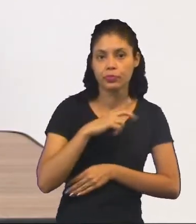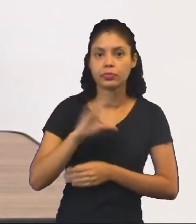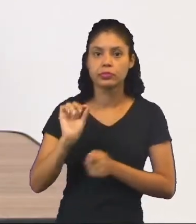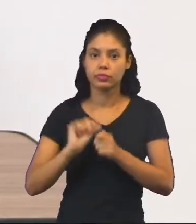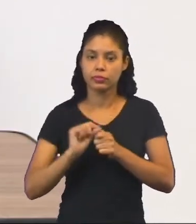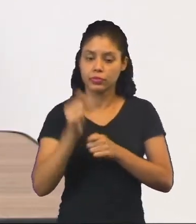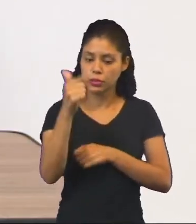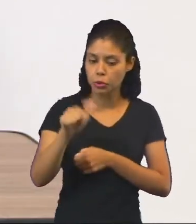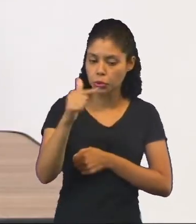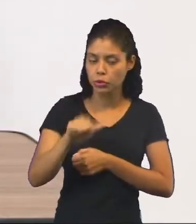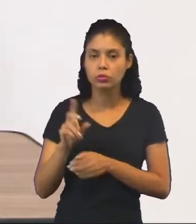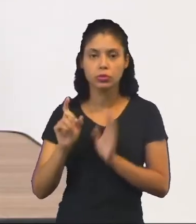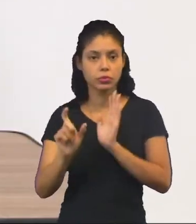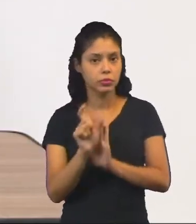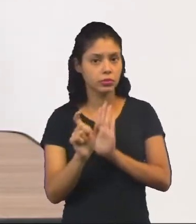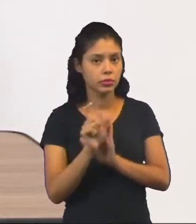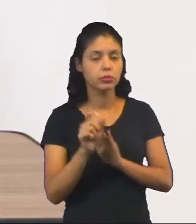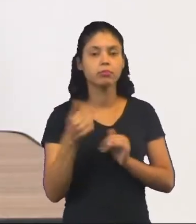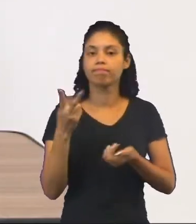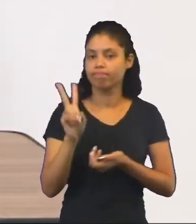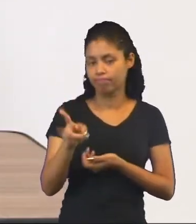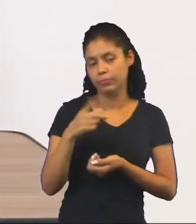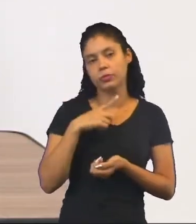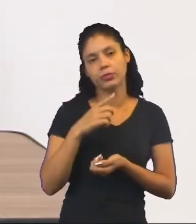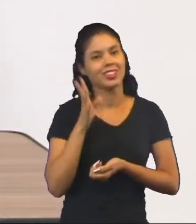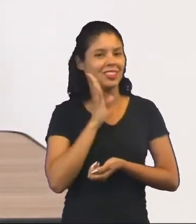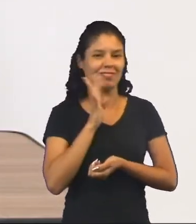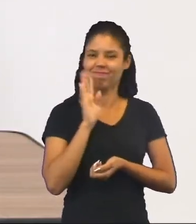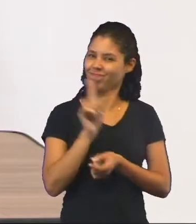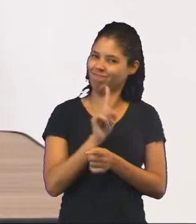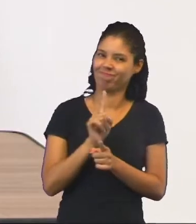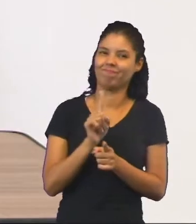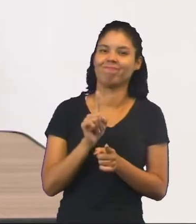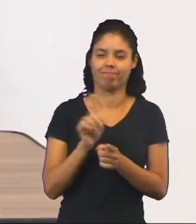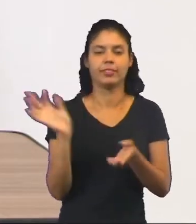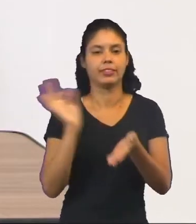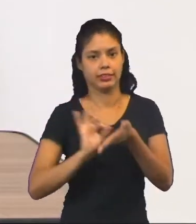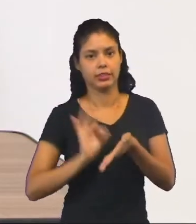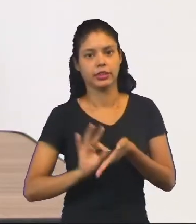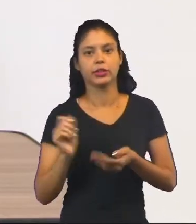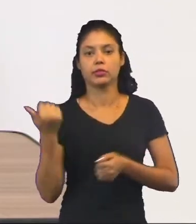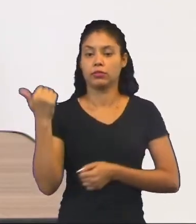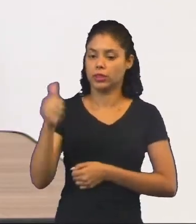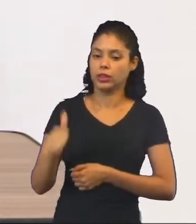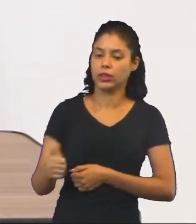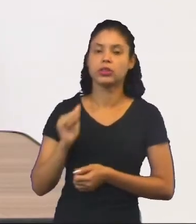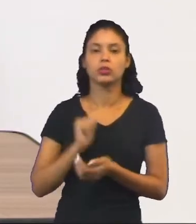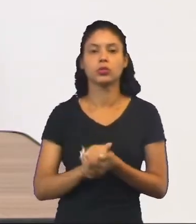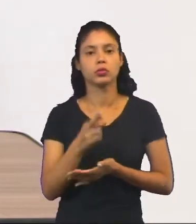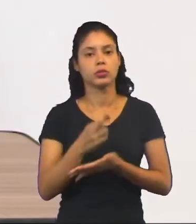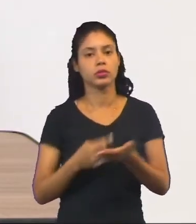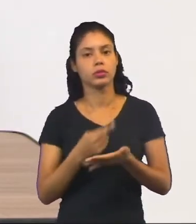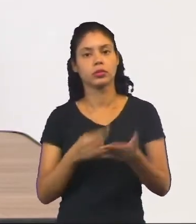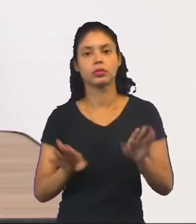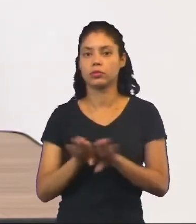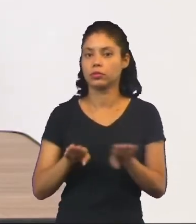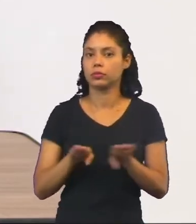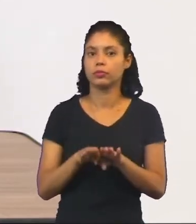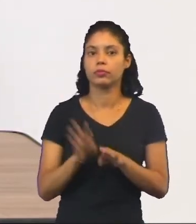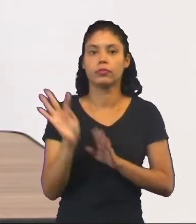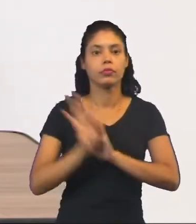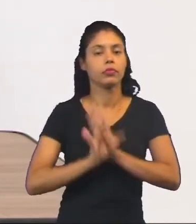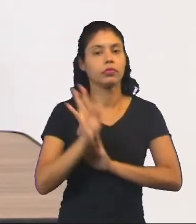faz essas repetições de palavras, o que não é legal na escrita, tá? Quando a gente é avaliado numa redação ou no texto escrito,